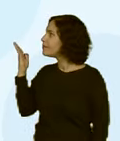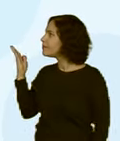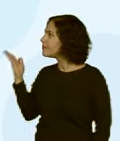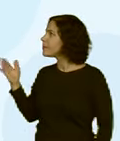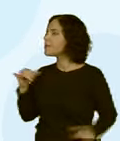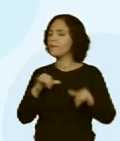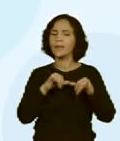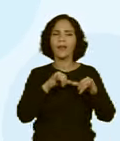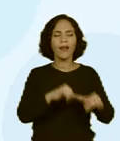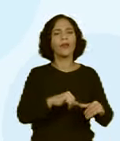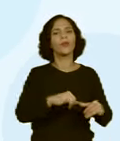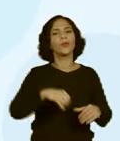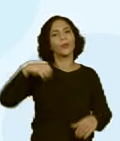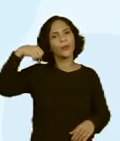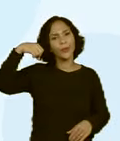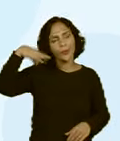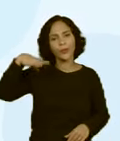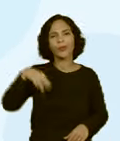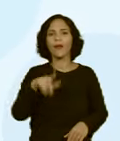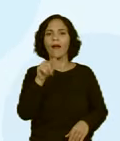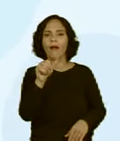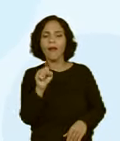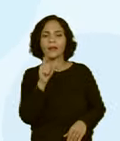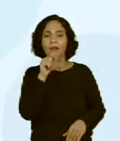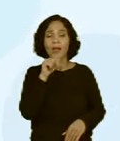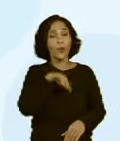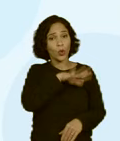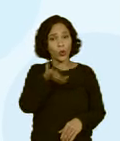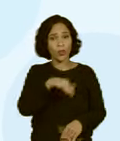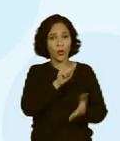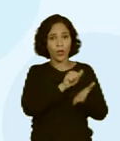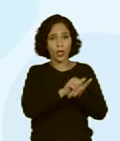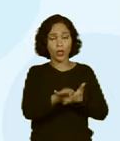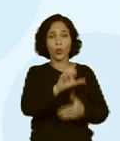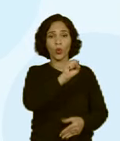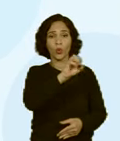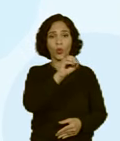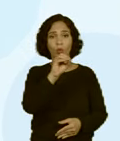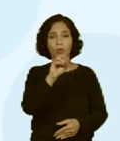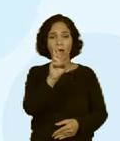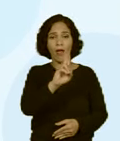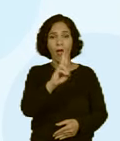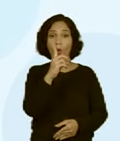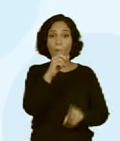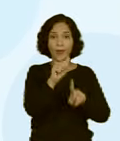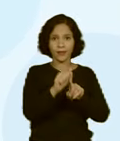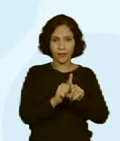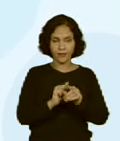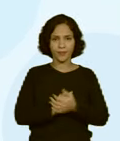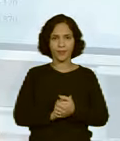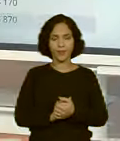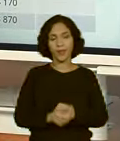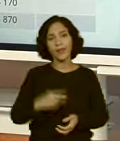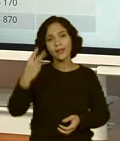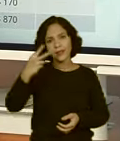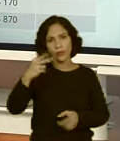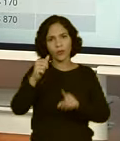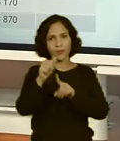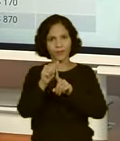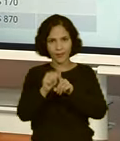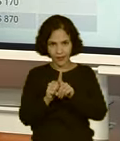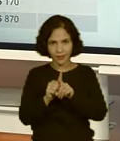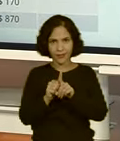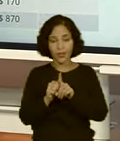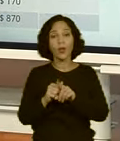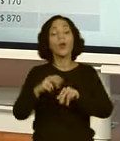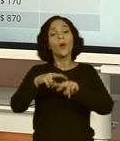Supermercado, energia, gás, água, no total, ela gastou R$ 800,00 no primeiro mês. No segundo mês, e é